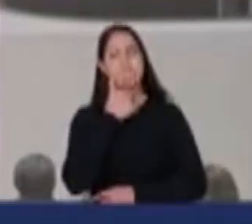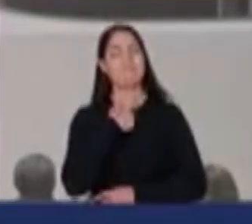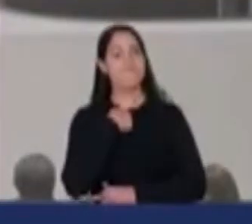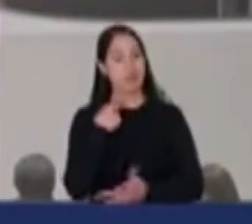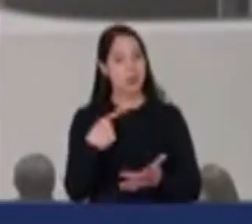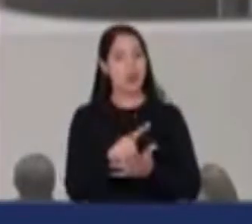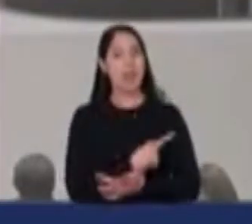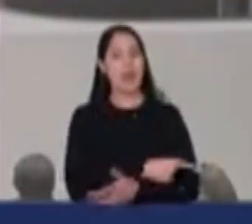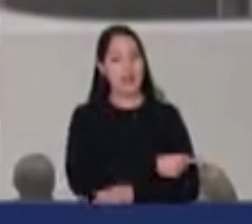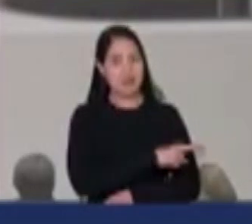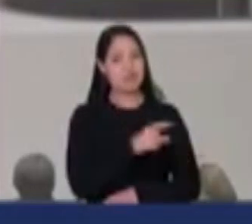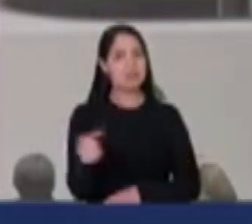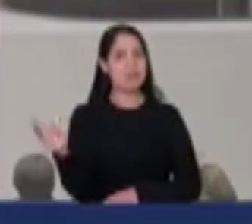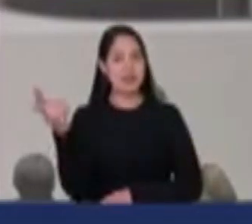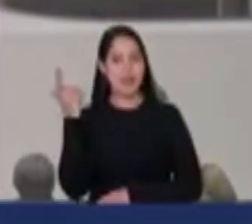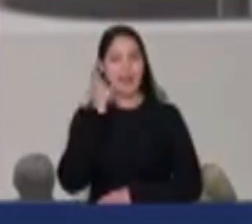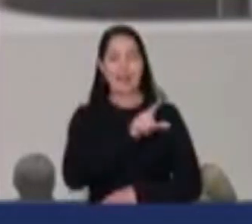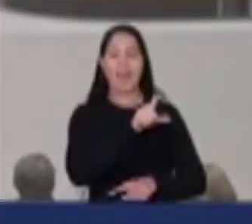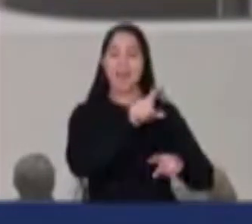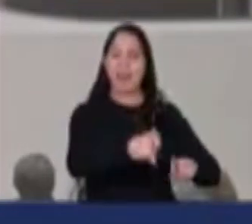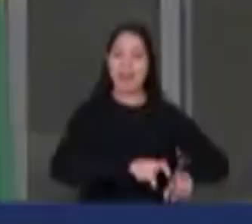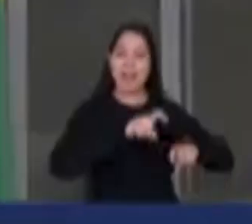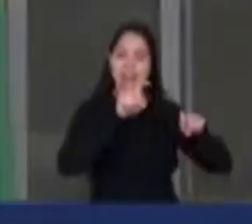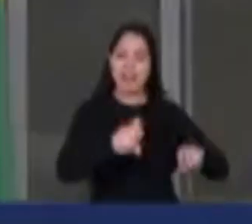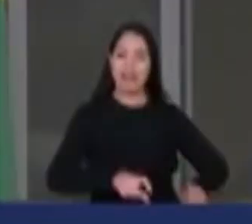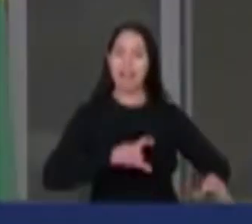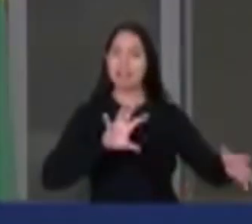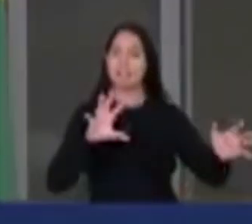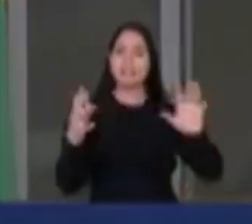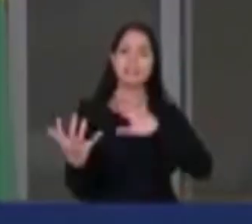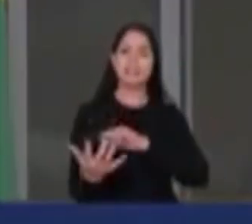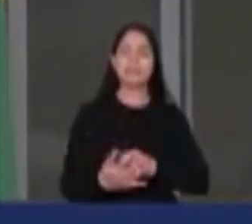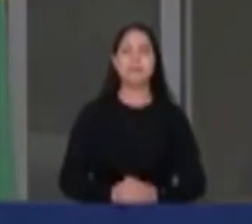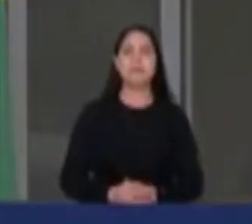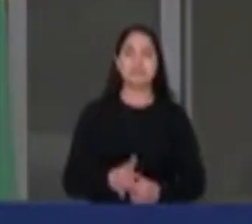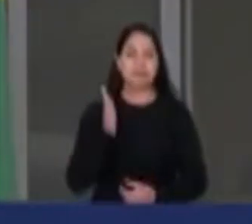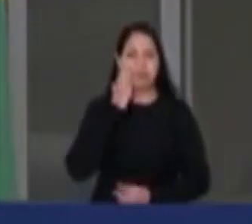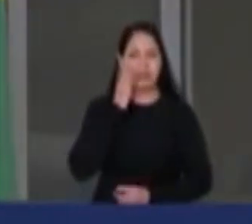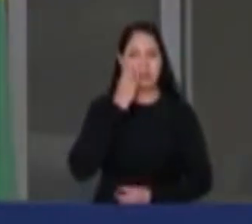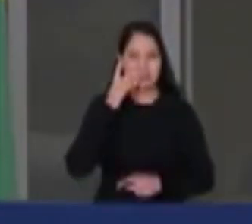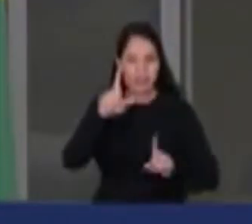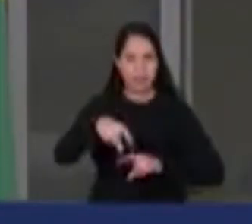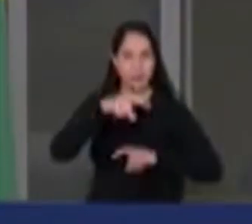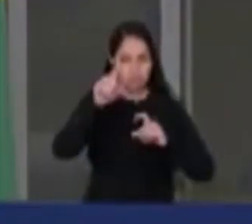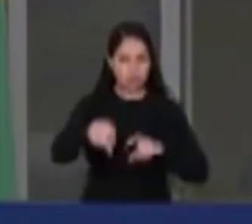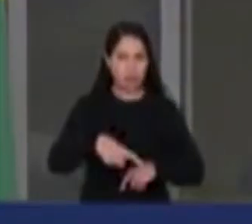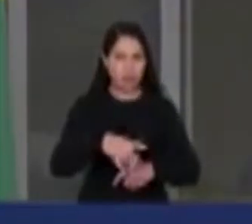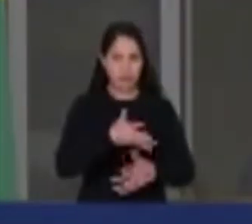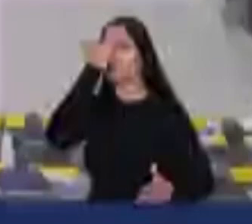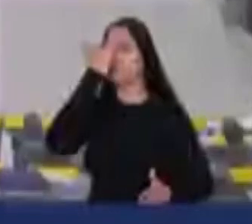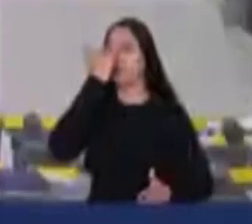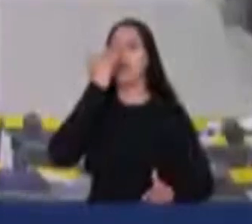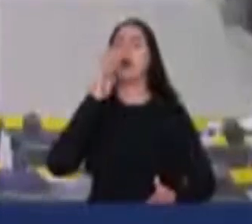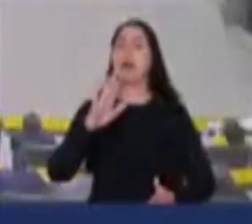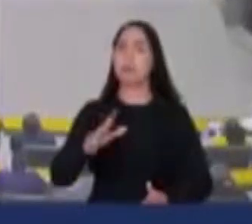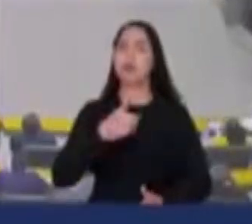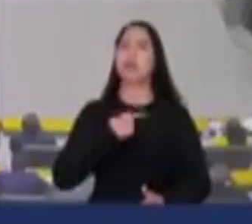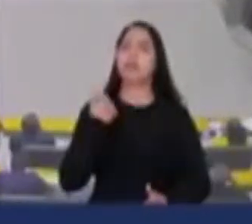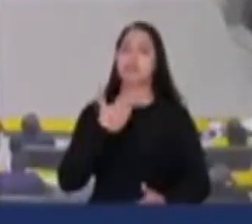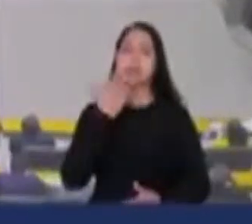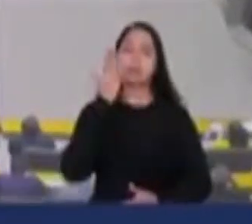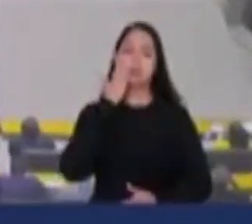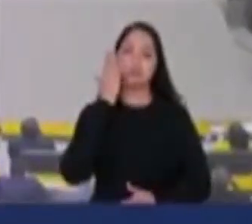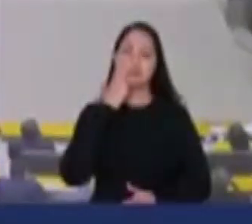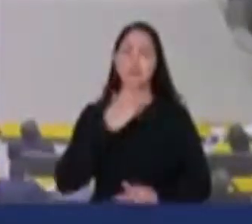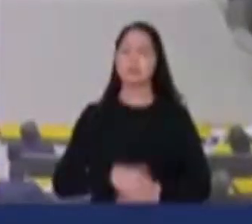para vocês. Vocês conseguiram transformar. Nós tropicalizamos cultivo e o exemplo do trigo, o que nós